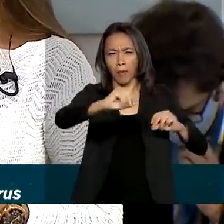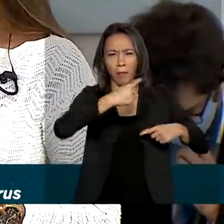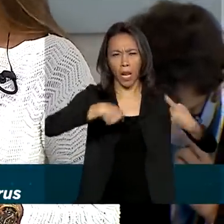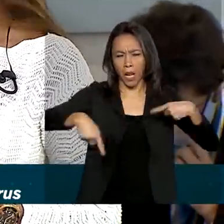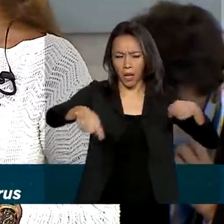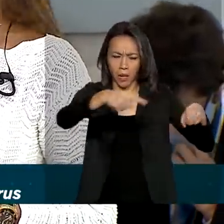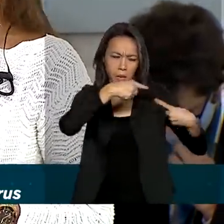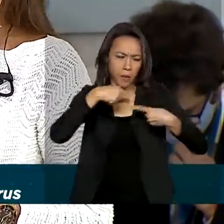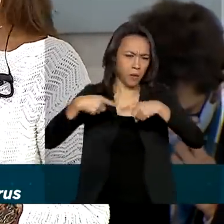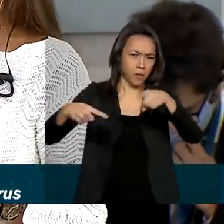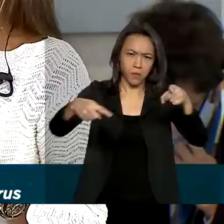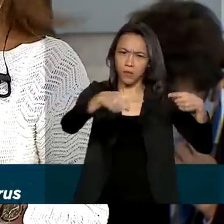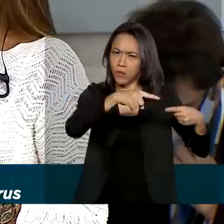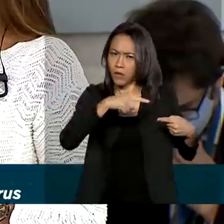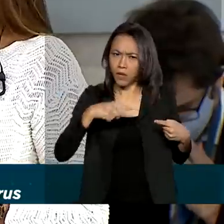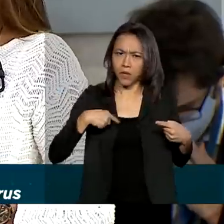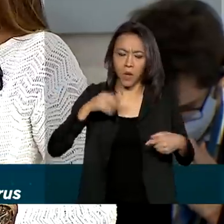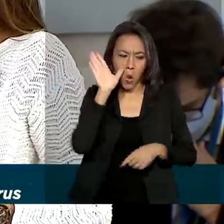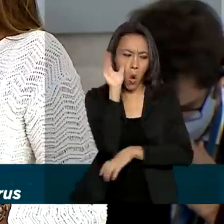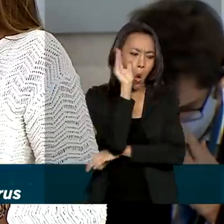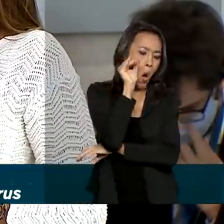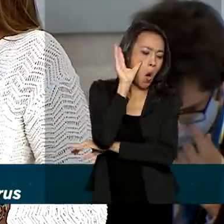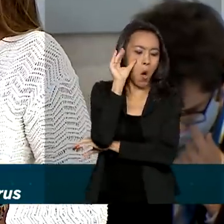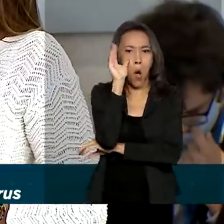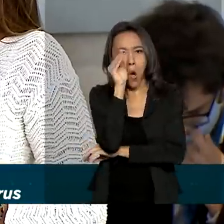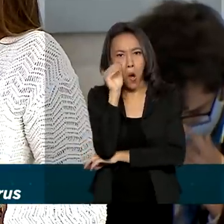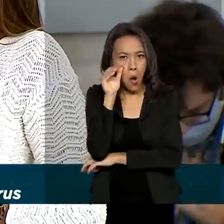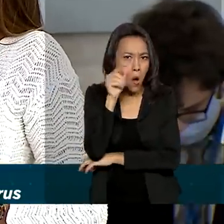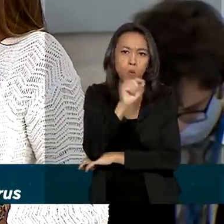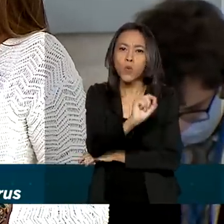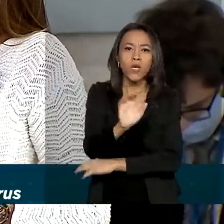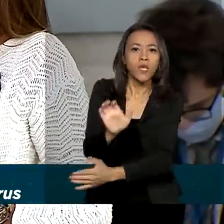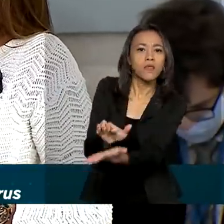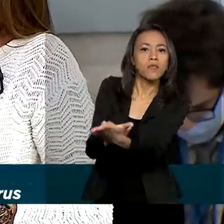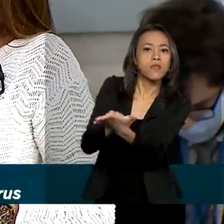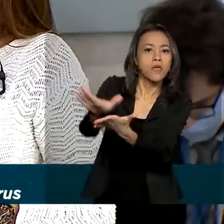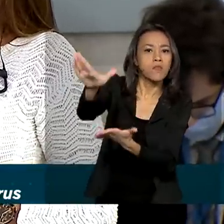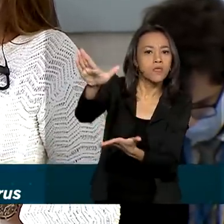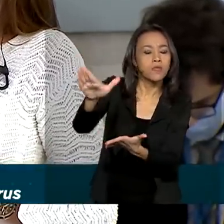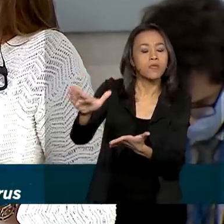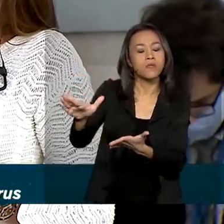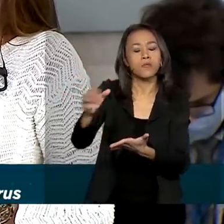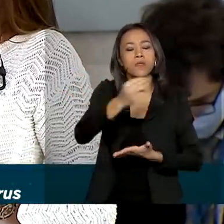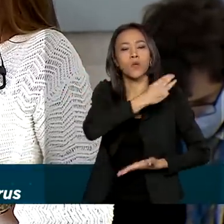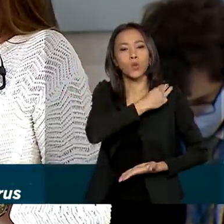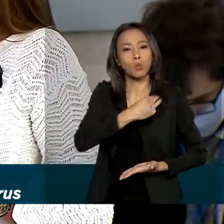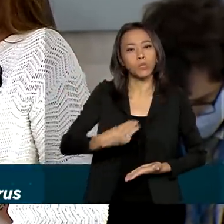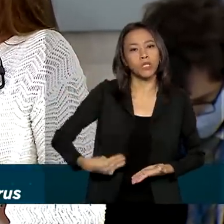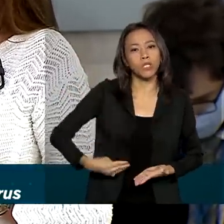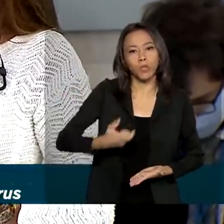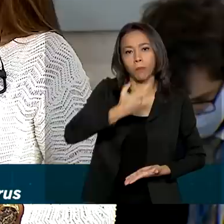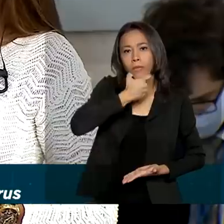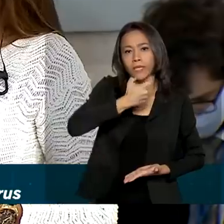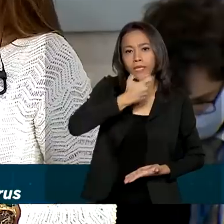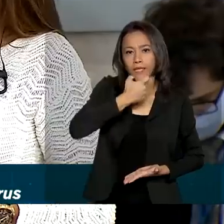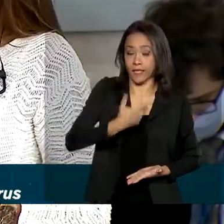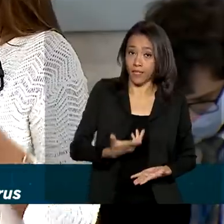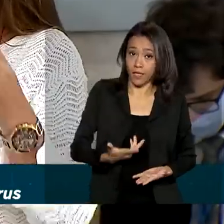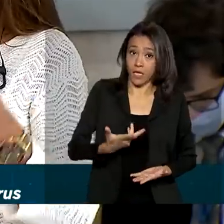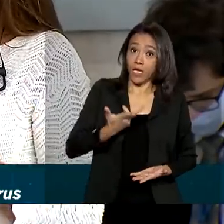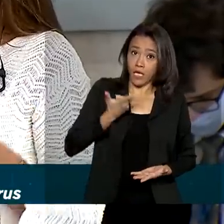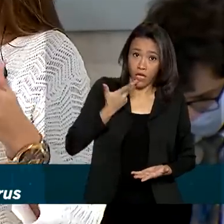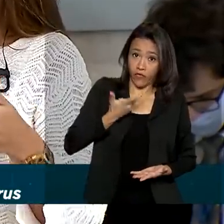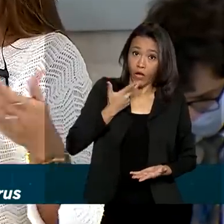essa especulação da demissão do ministro Mandetta. O ministro Mandetta passa o tempo todo também